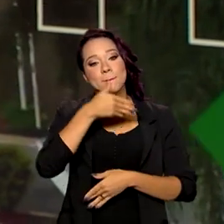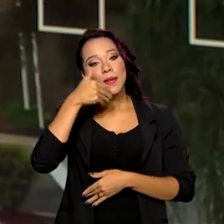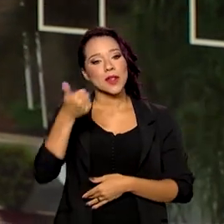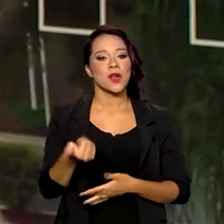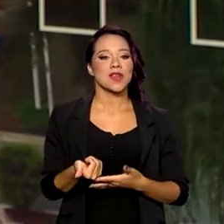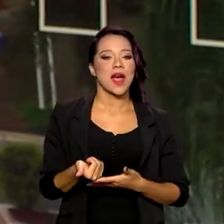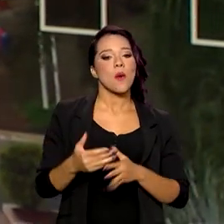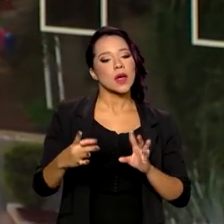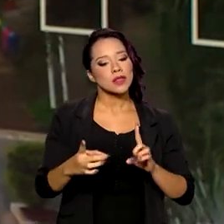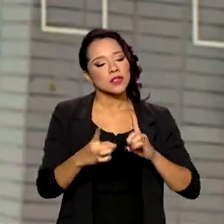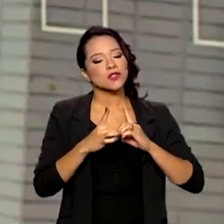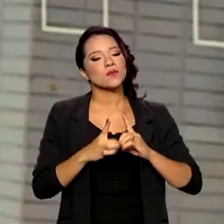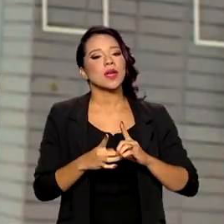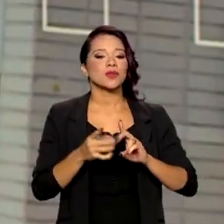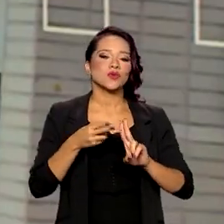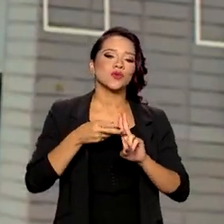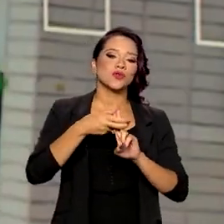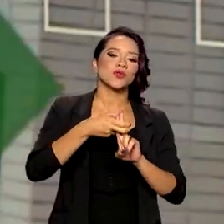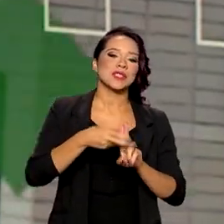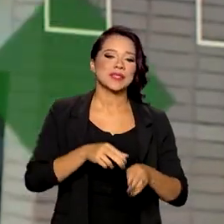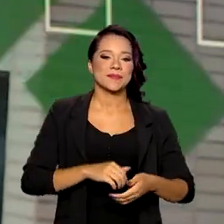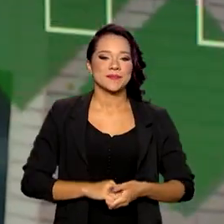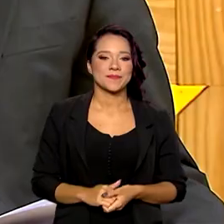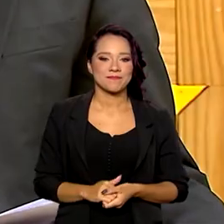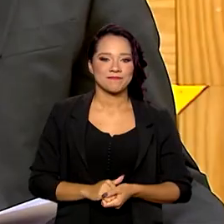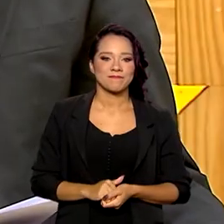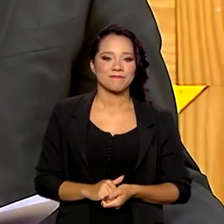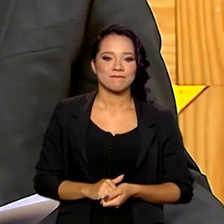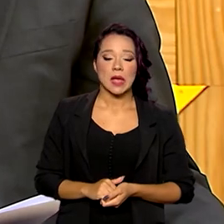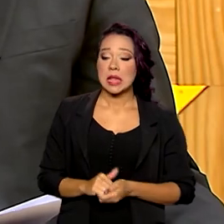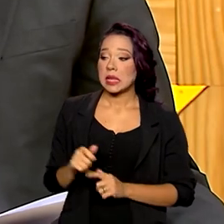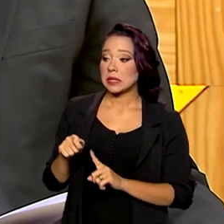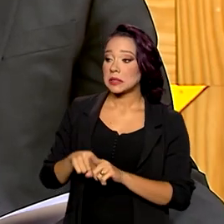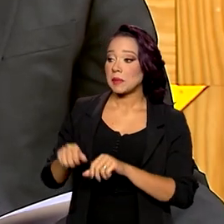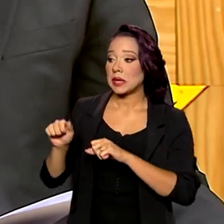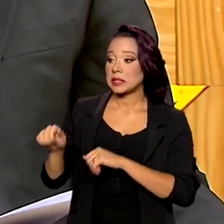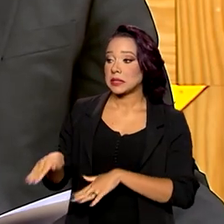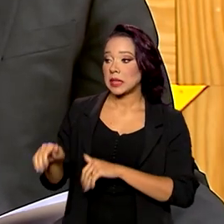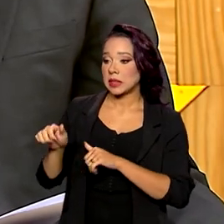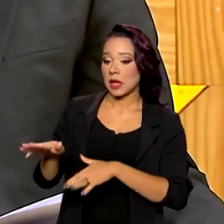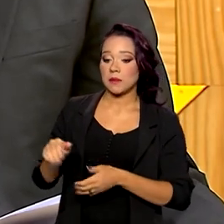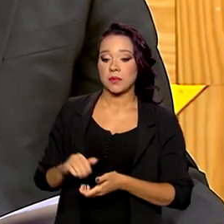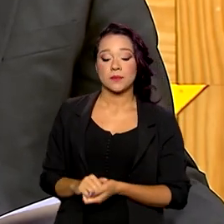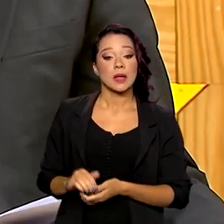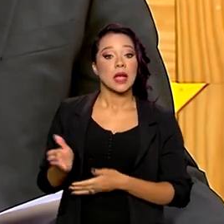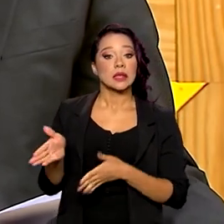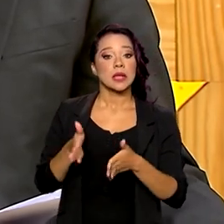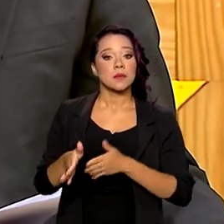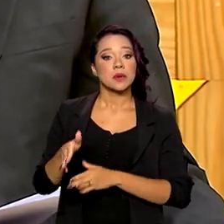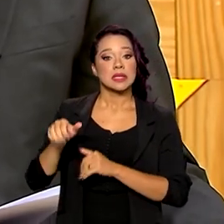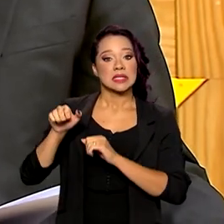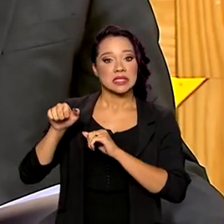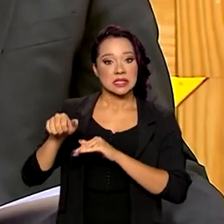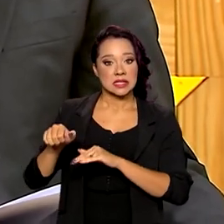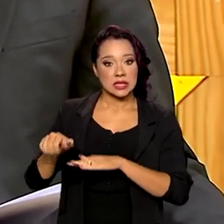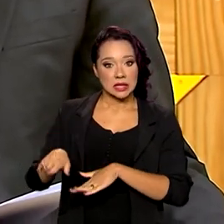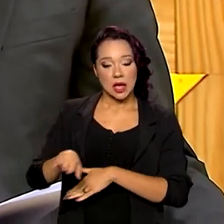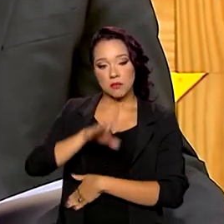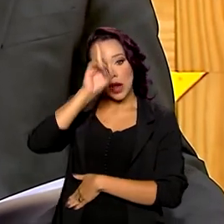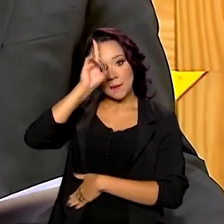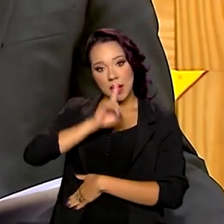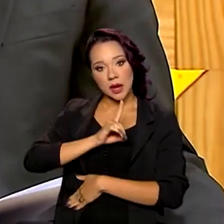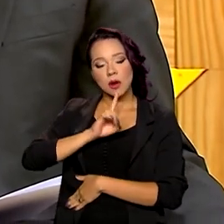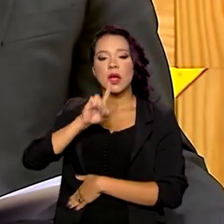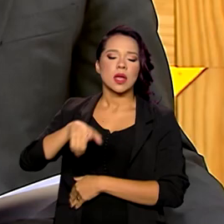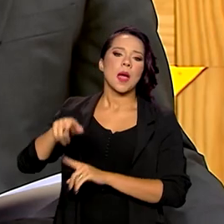o atendimento no sistema único de saúde do nosso Brasil. Nesse mês de setembro, nós vivemos o setembro amarelo, que